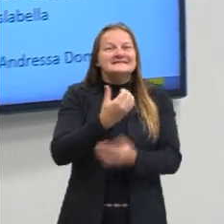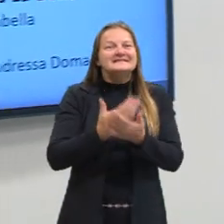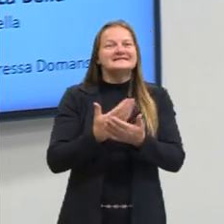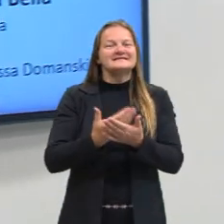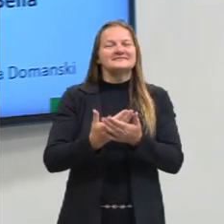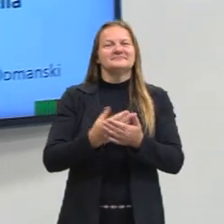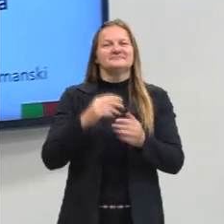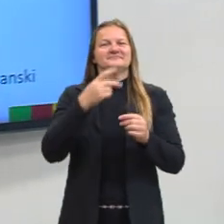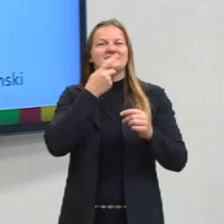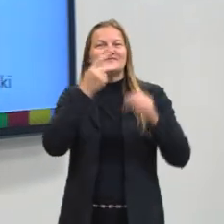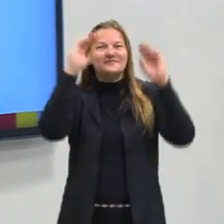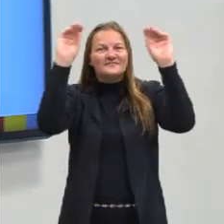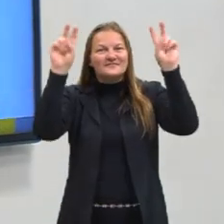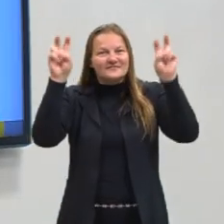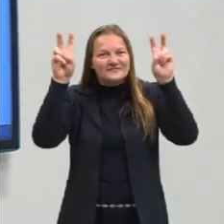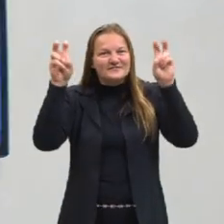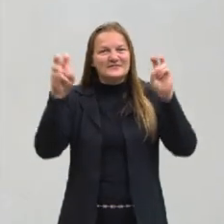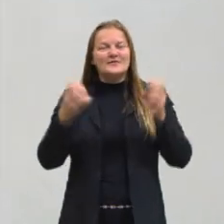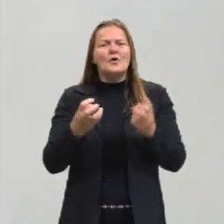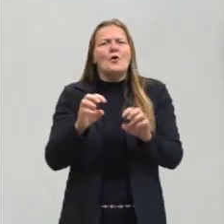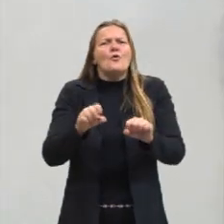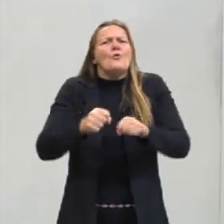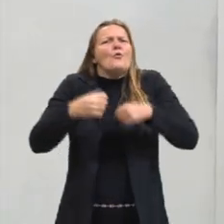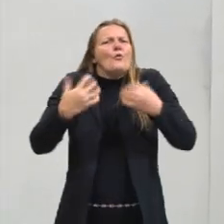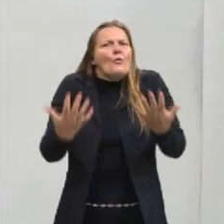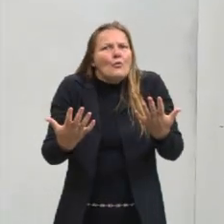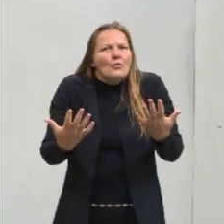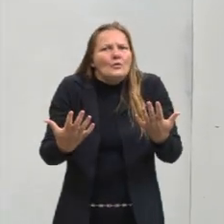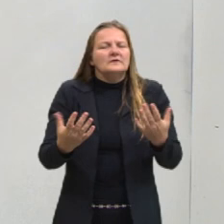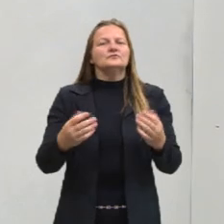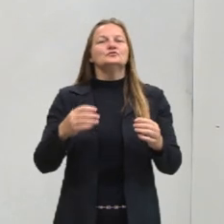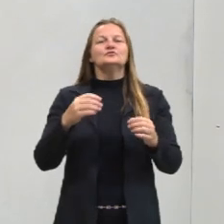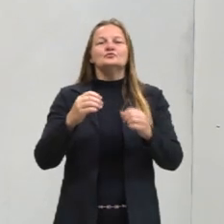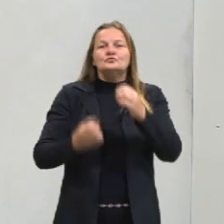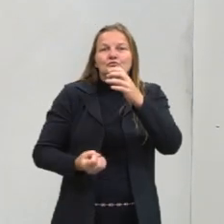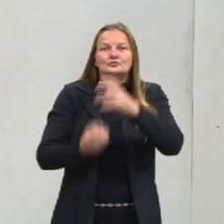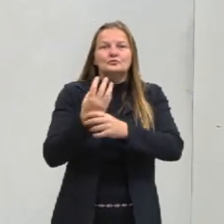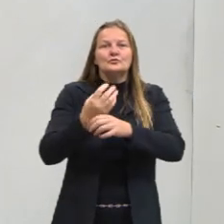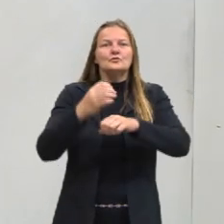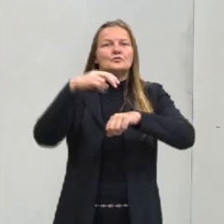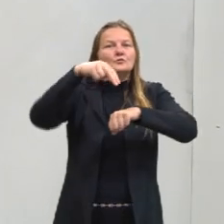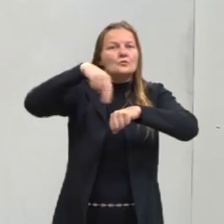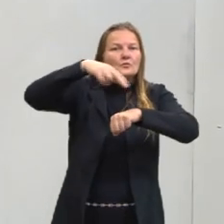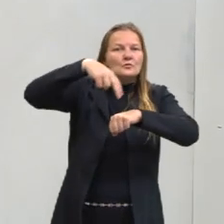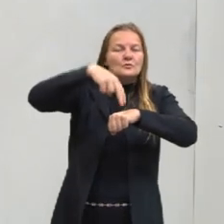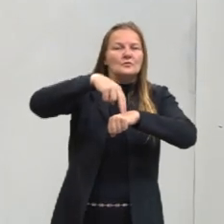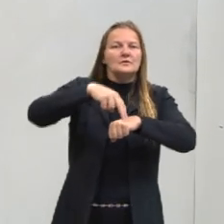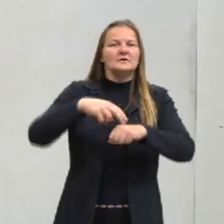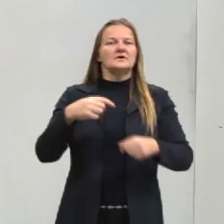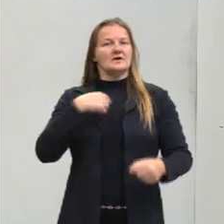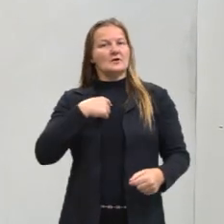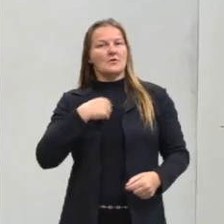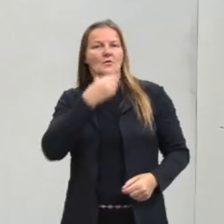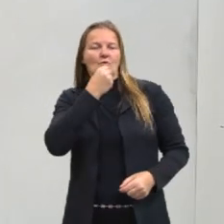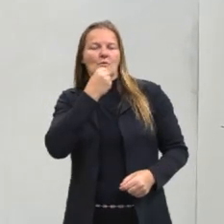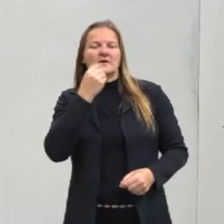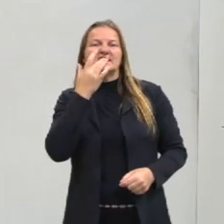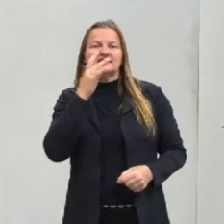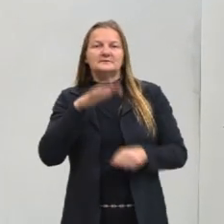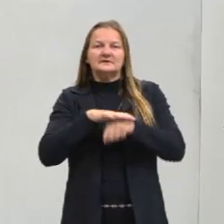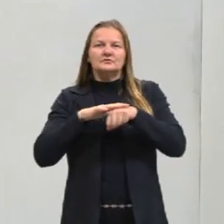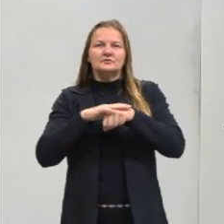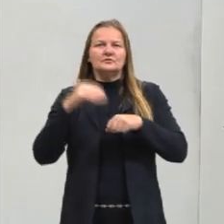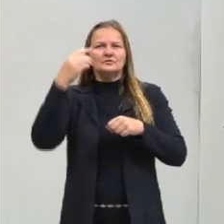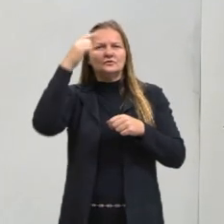a gente vai falar um pouquinho sobre quando surgiram os Estados Nacionais. Eu sou um homem branco, eu tenho cabelos